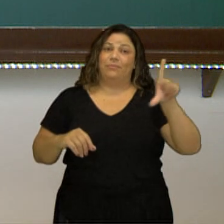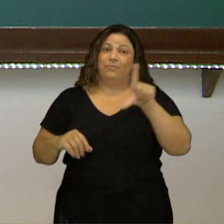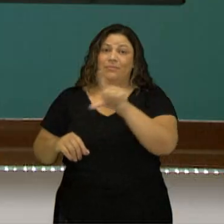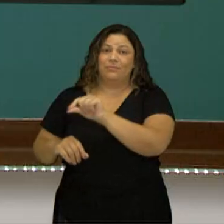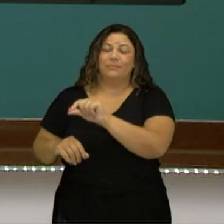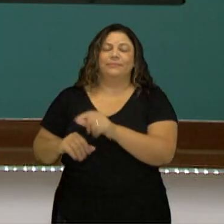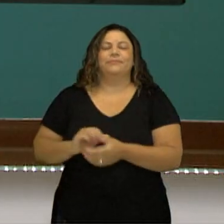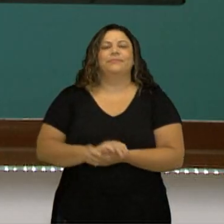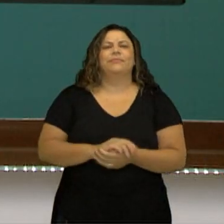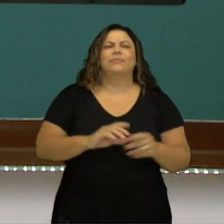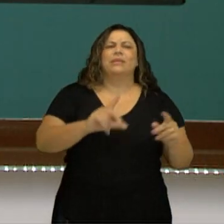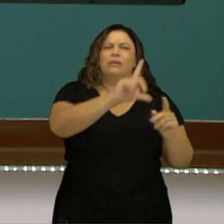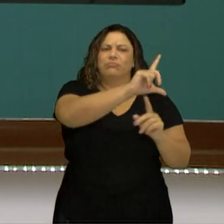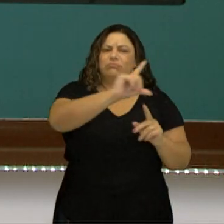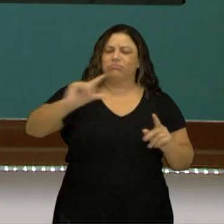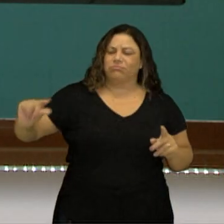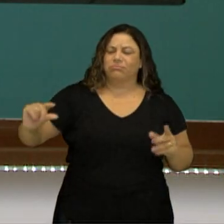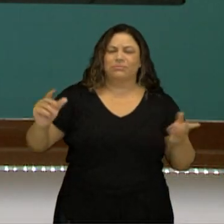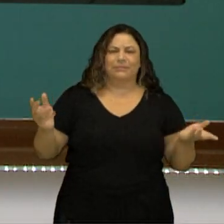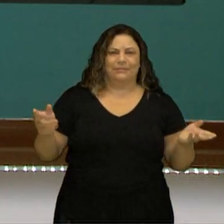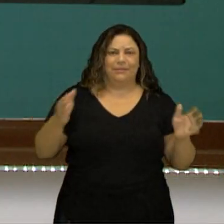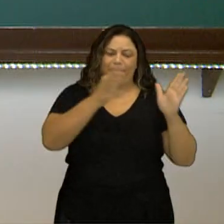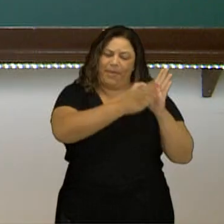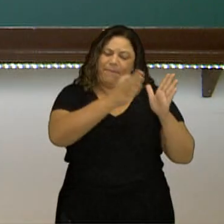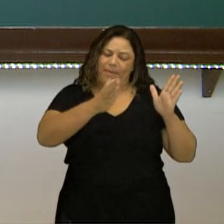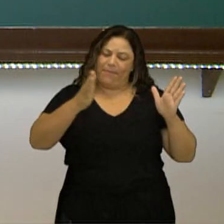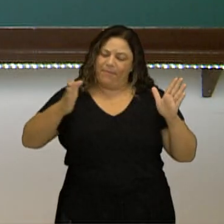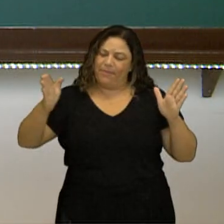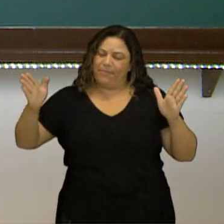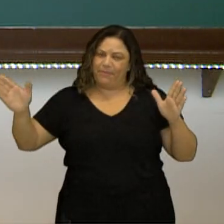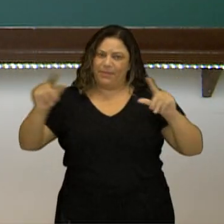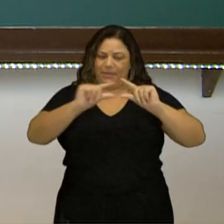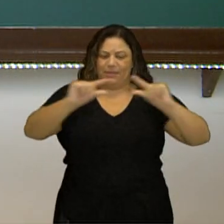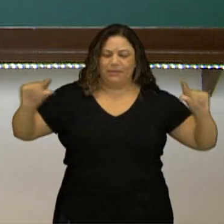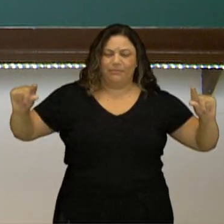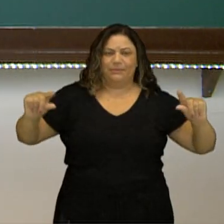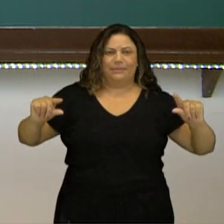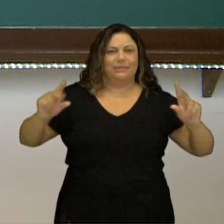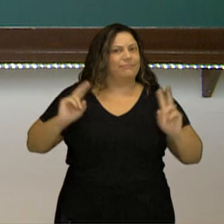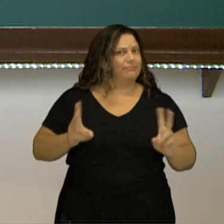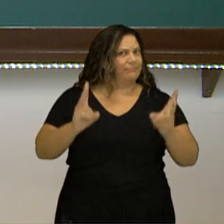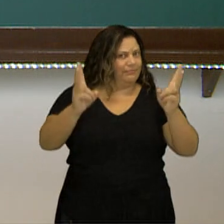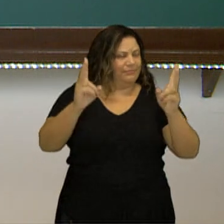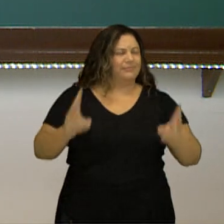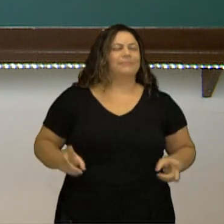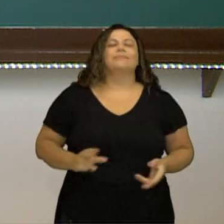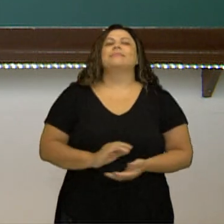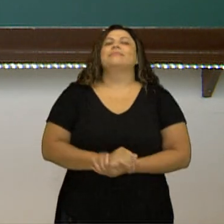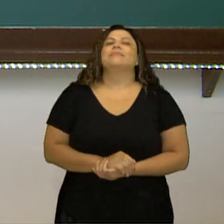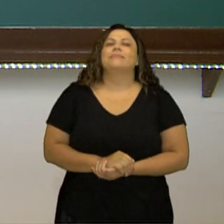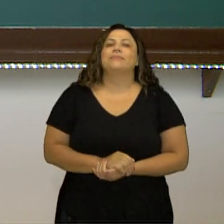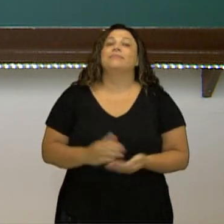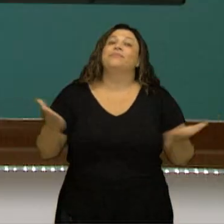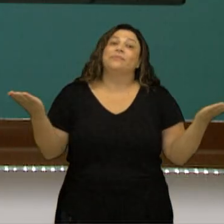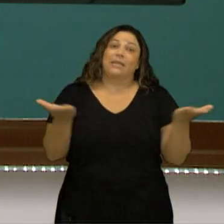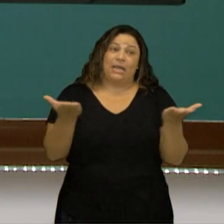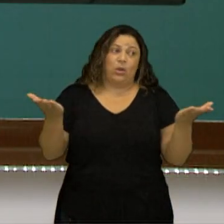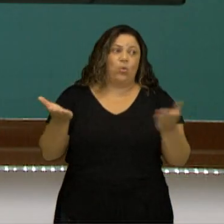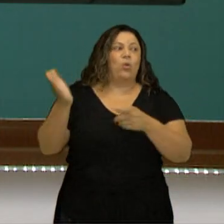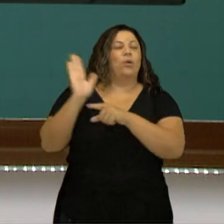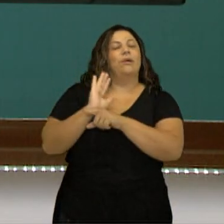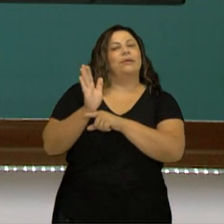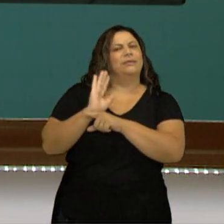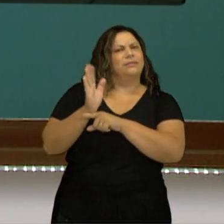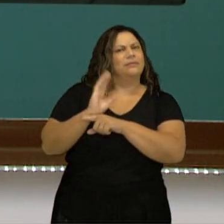maior do que mais 1 maior do que 0 e assim por diante. Tudo bem? Bem tranquilo, né? Então, nesse vídeo nós falamos